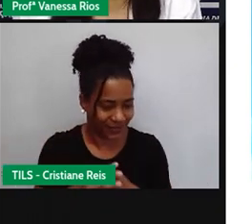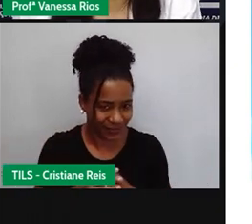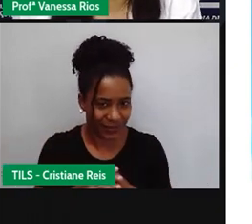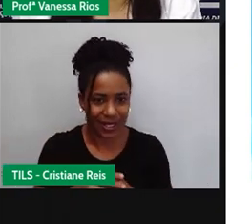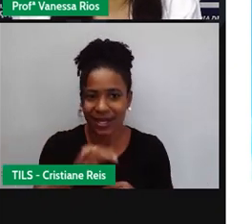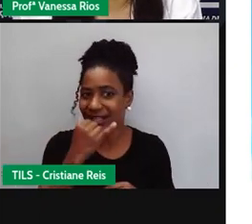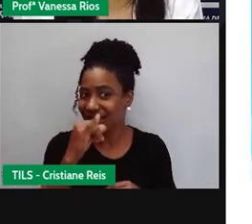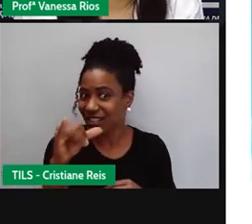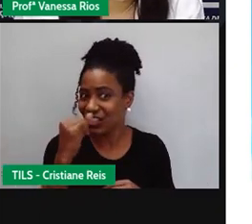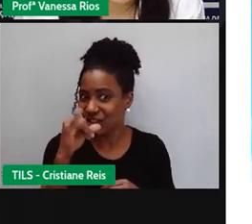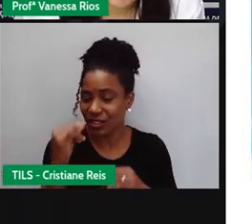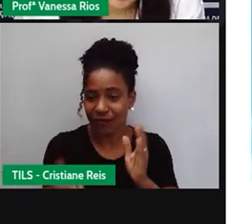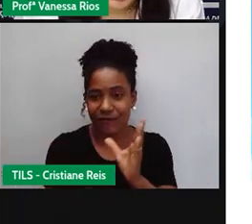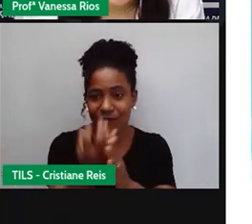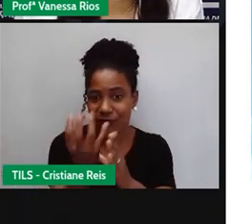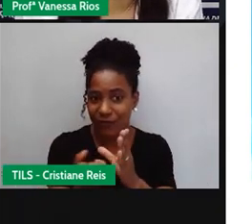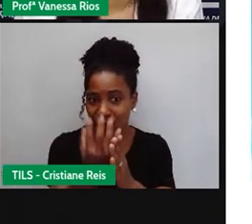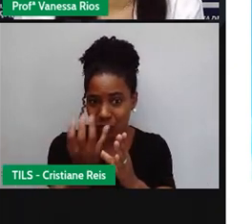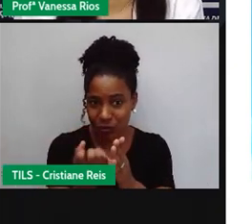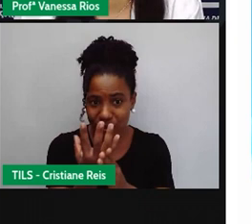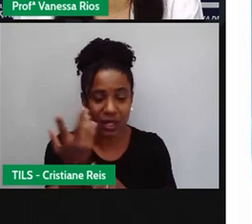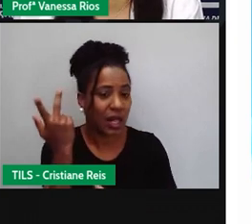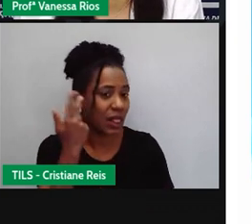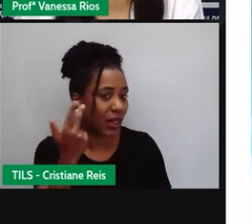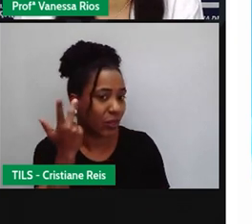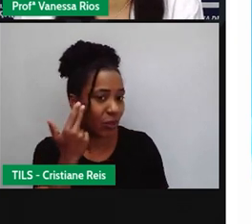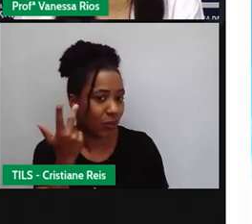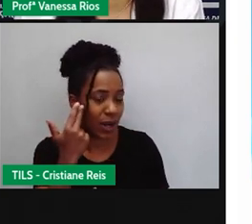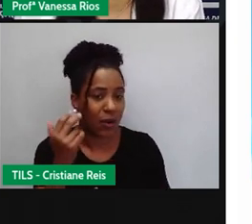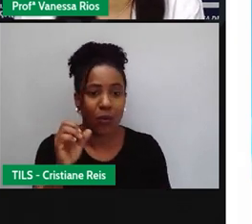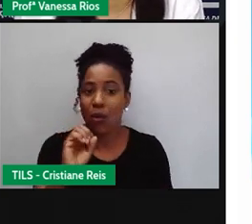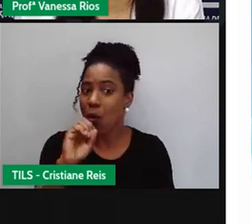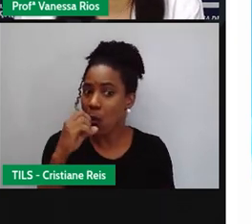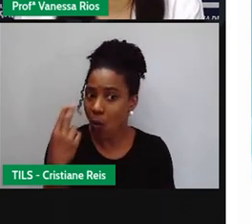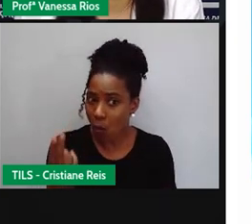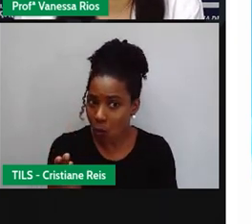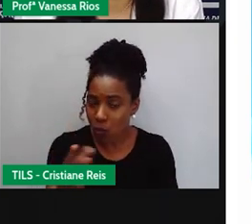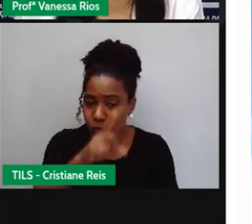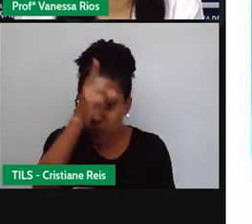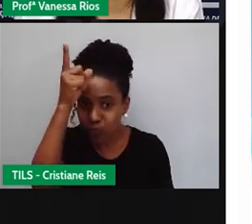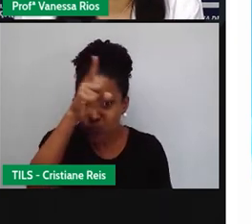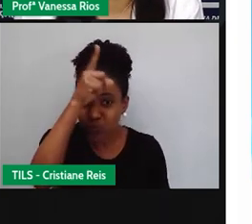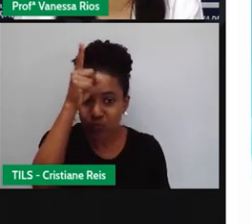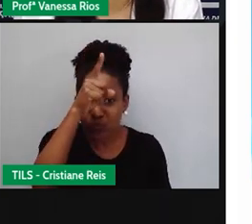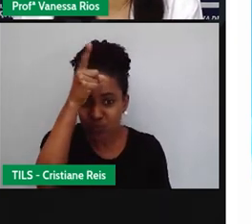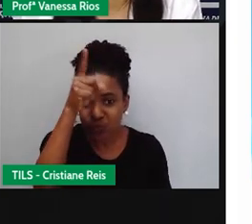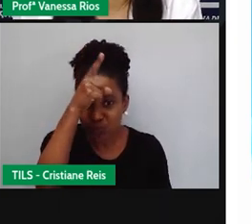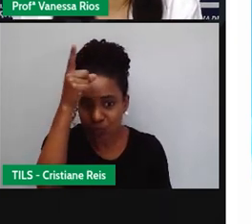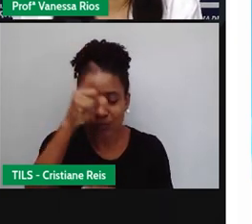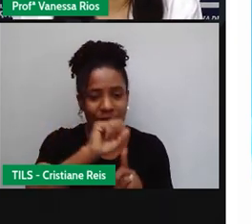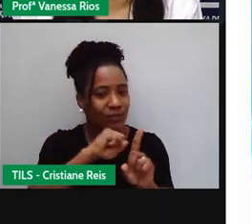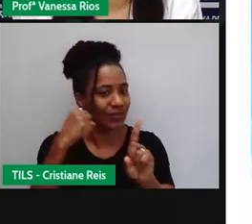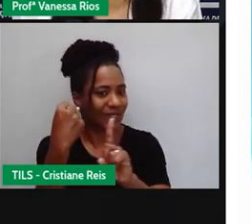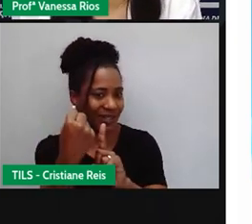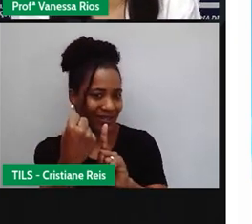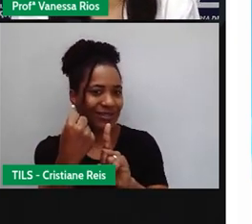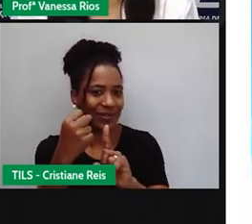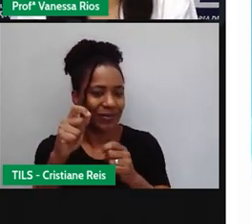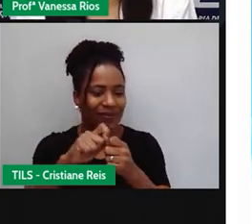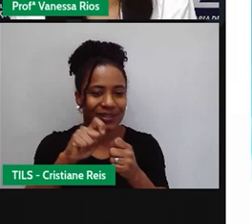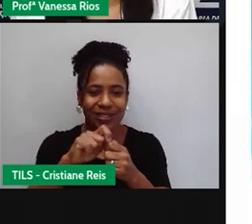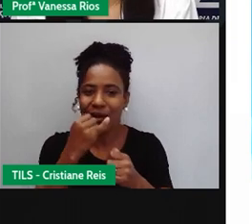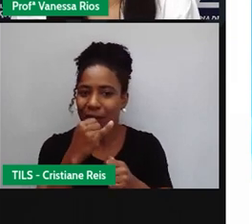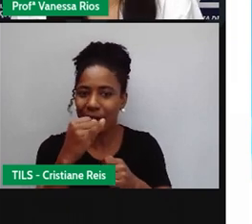naturais ou artificiais utilizados pela sociedade para a produção de algum tipo de